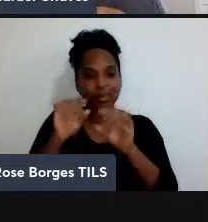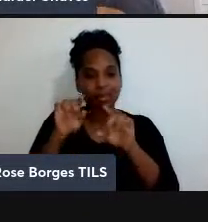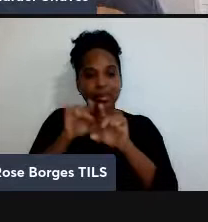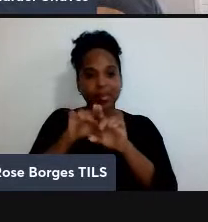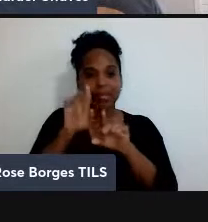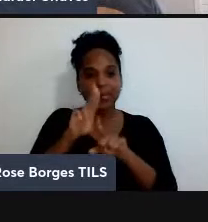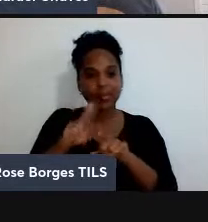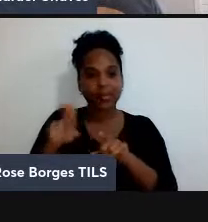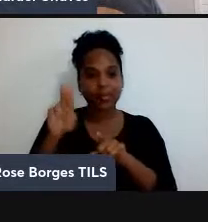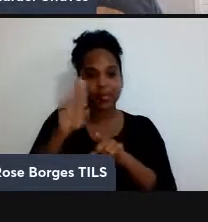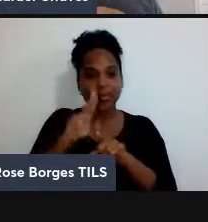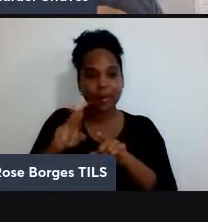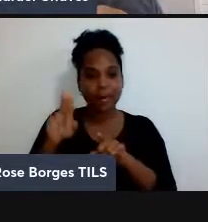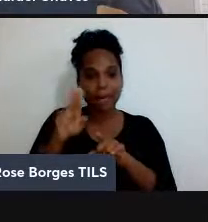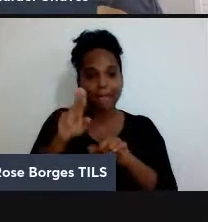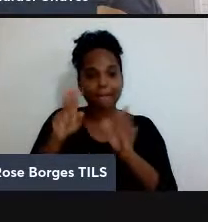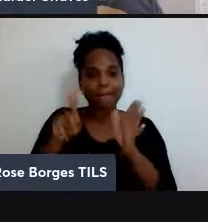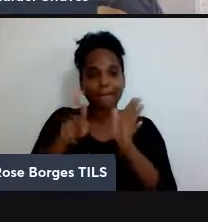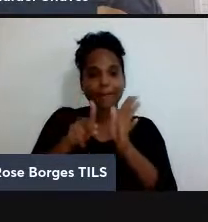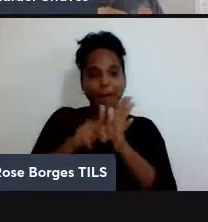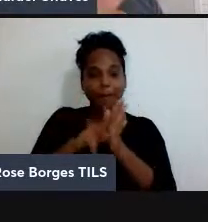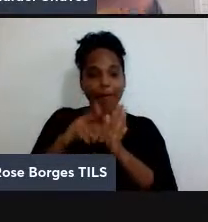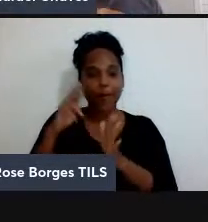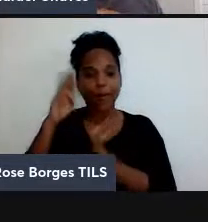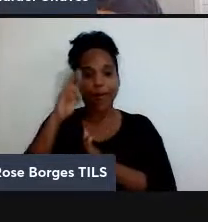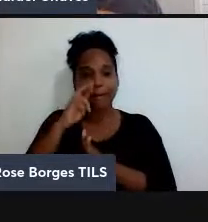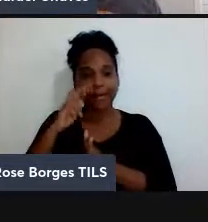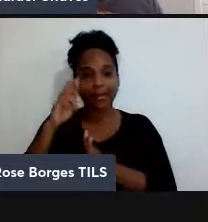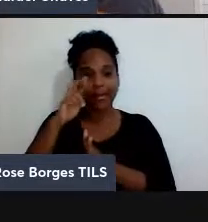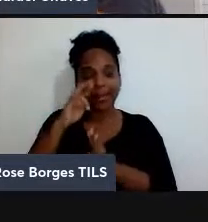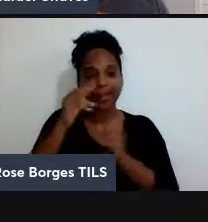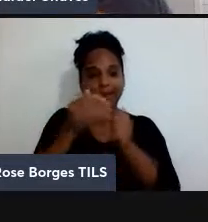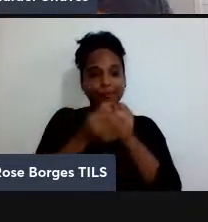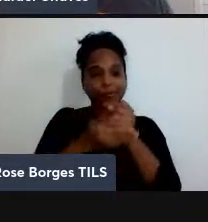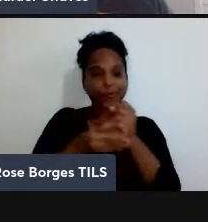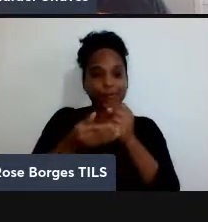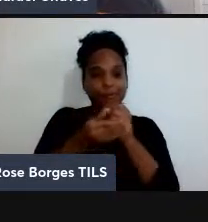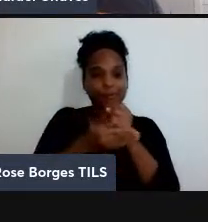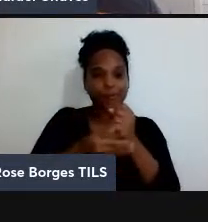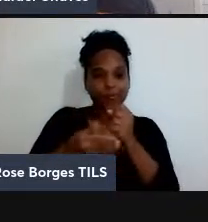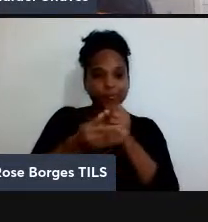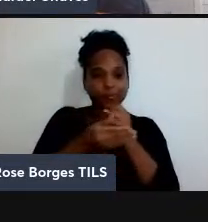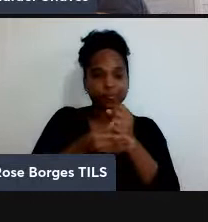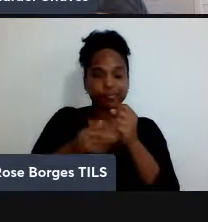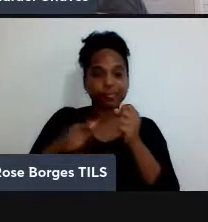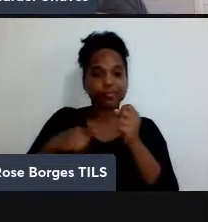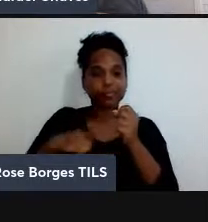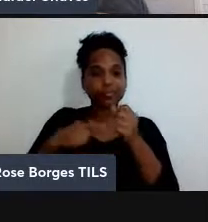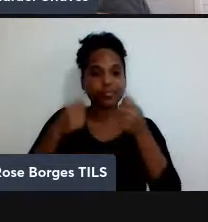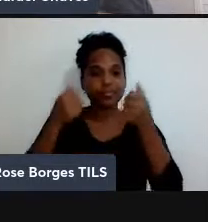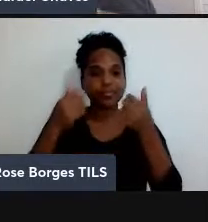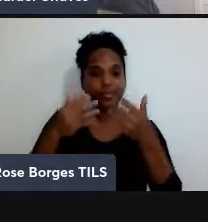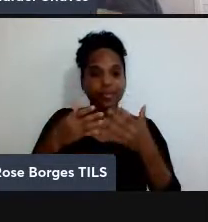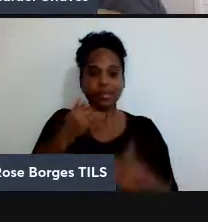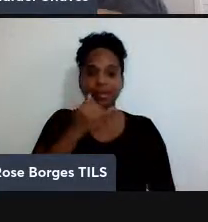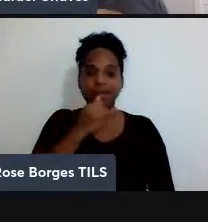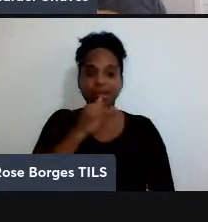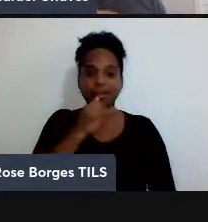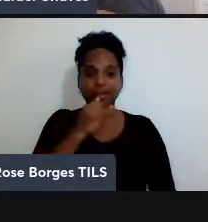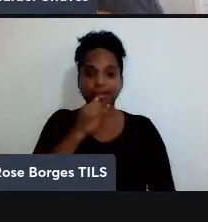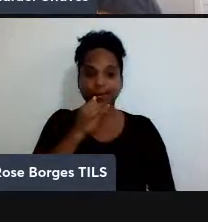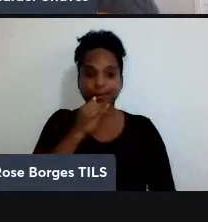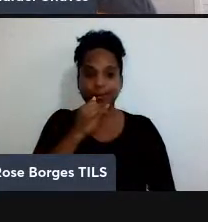na fronteira entre o aplicado e o básico, né, por exemplo, explicar a estrutura eletrônica de materiais, essa